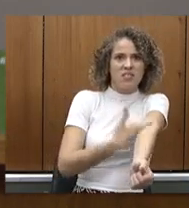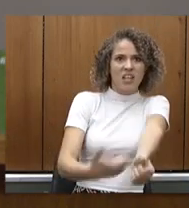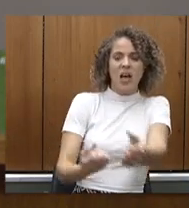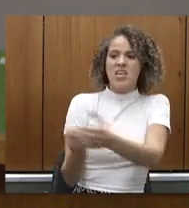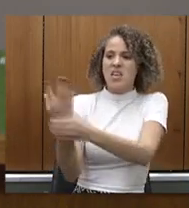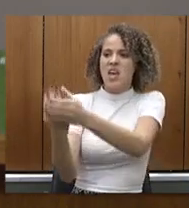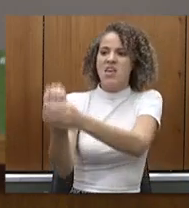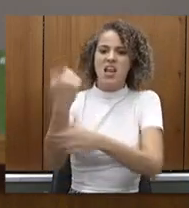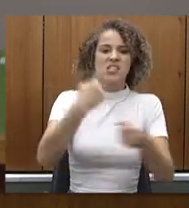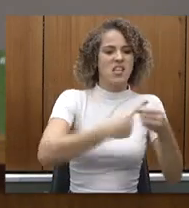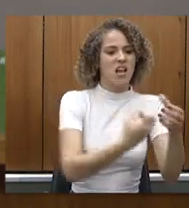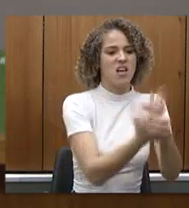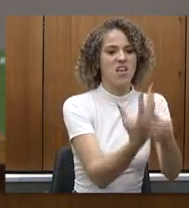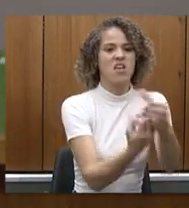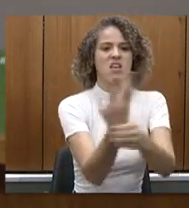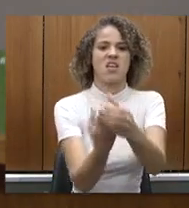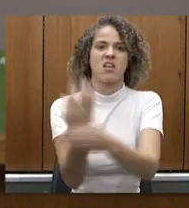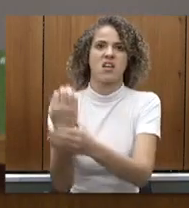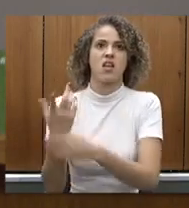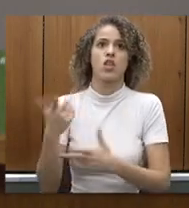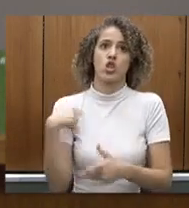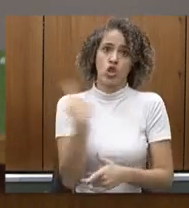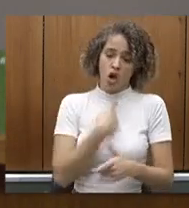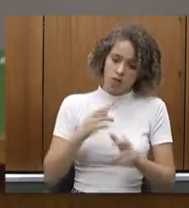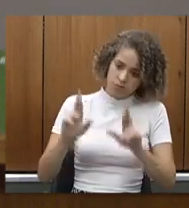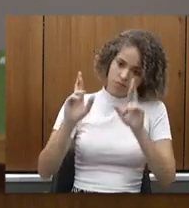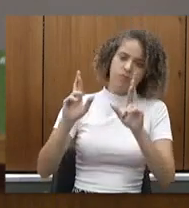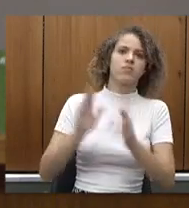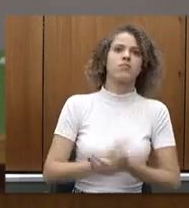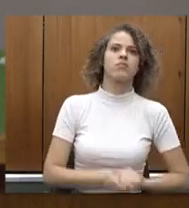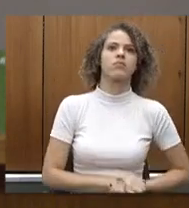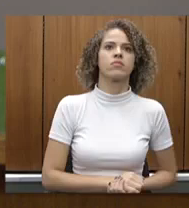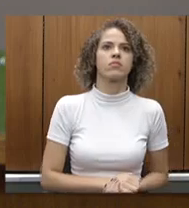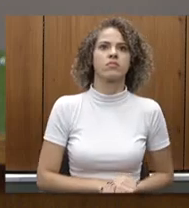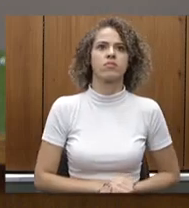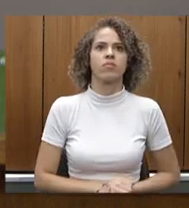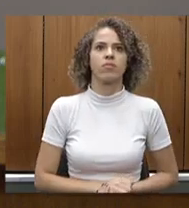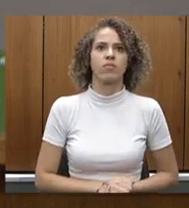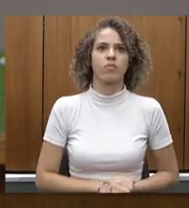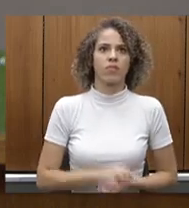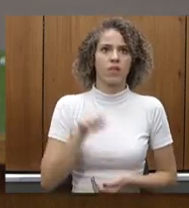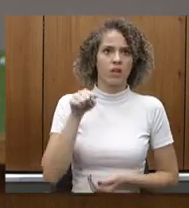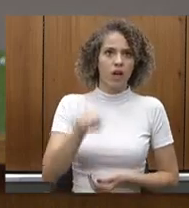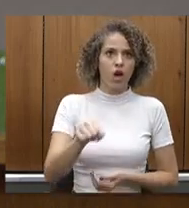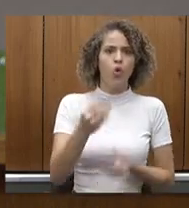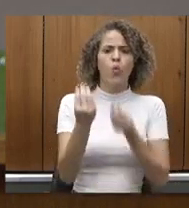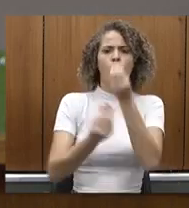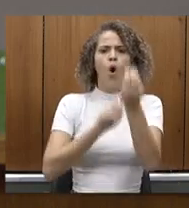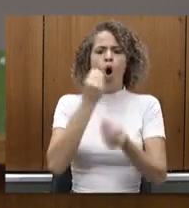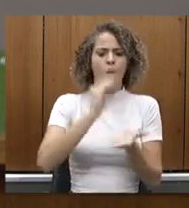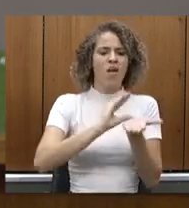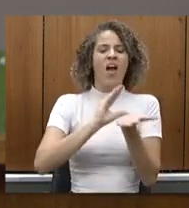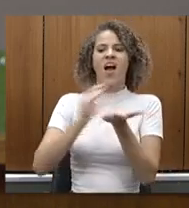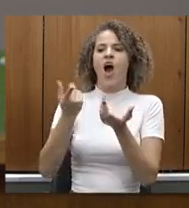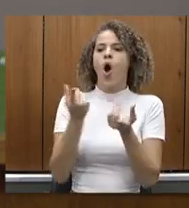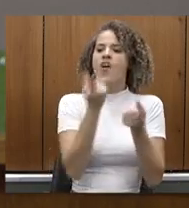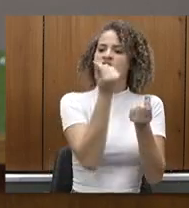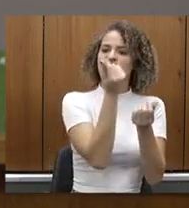Serrana não senão o João Vitor ia saber foi em Pará de Minas sobre o financiamento das UPAs e UBS